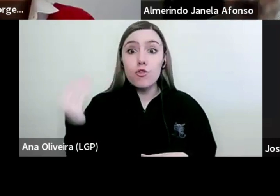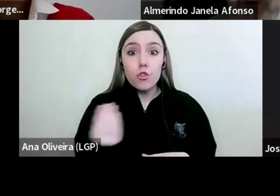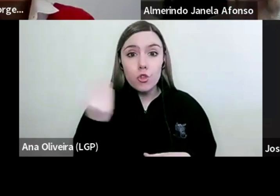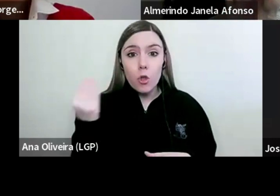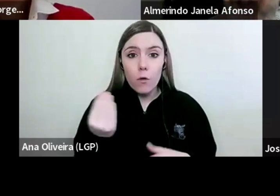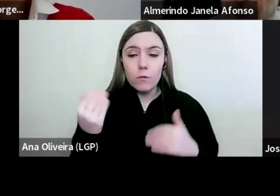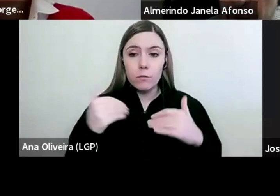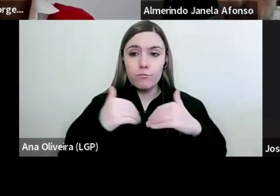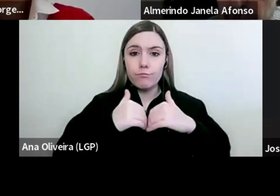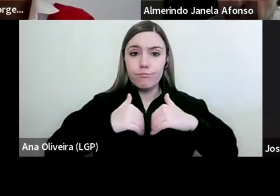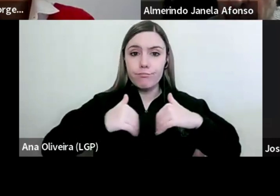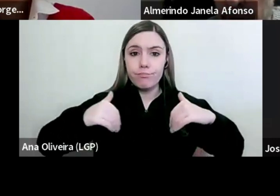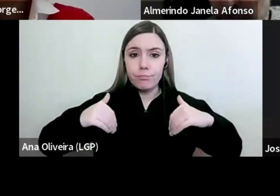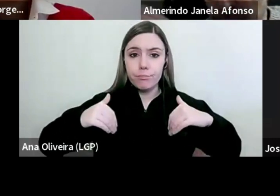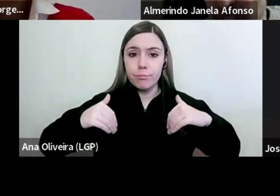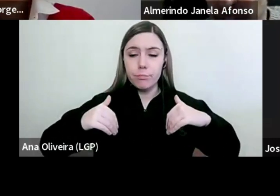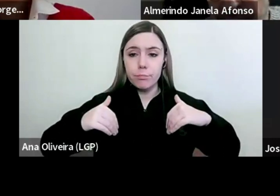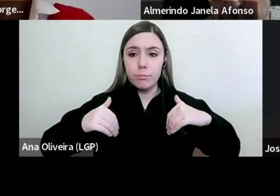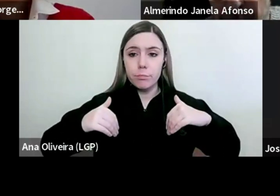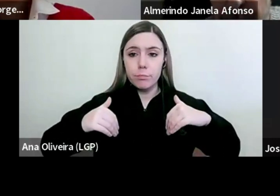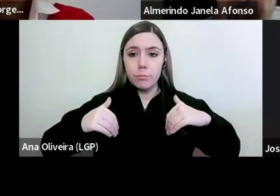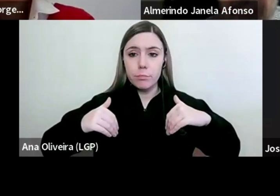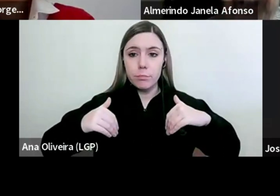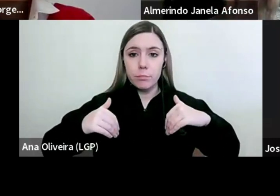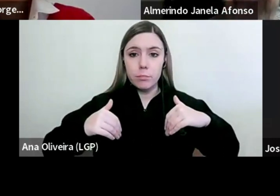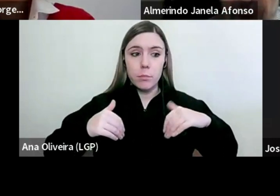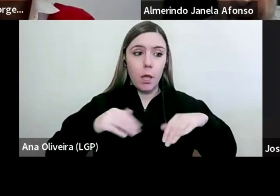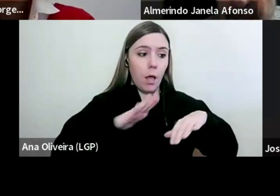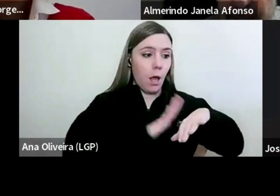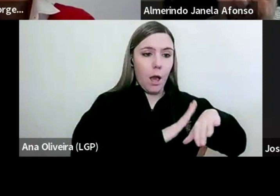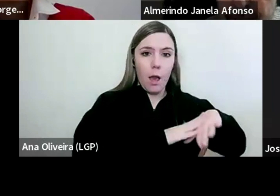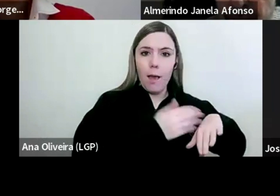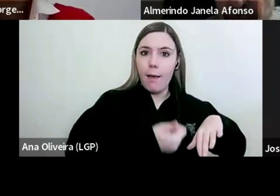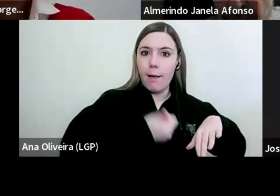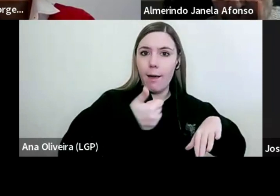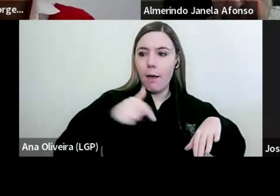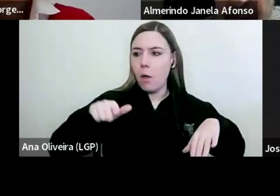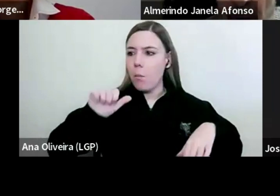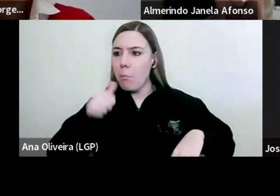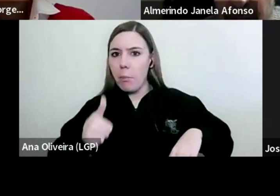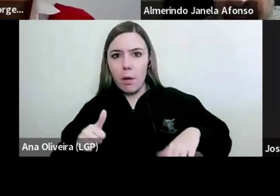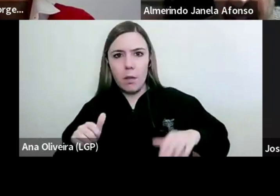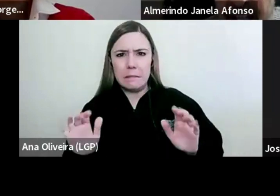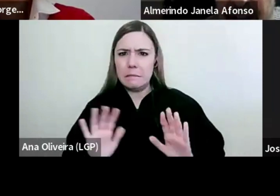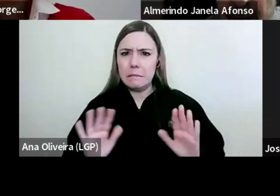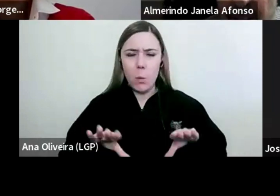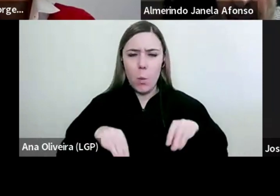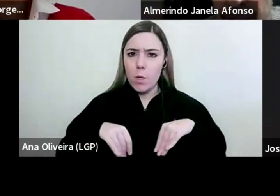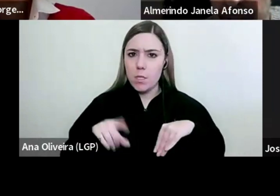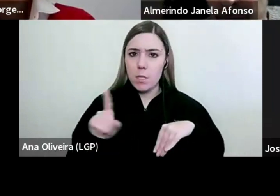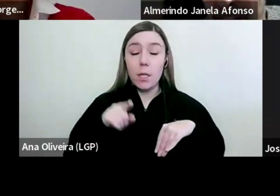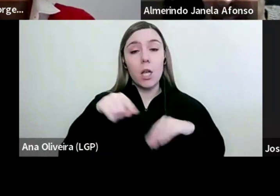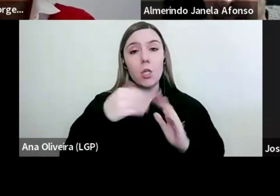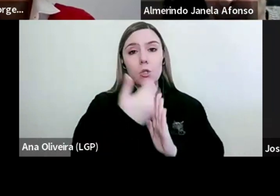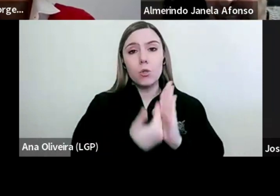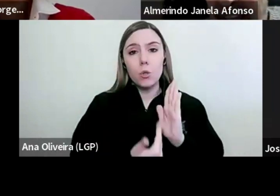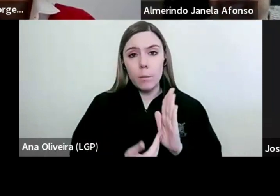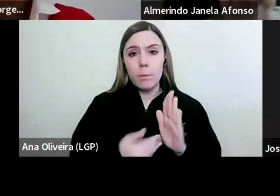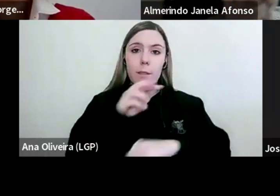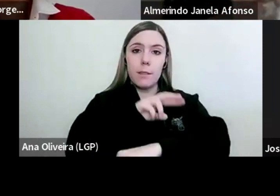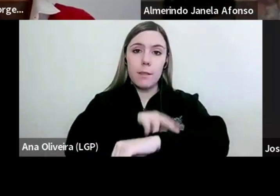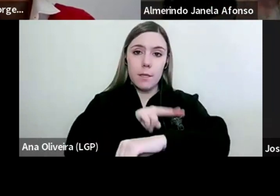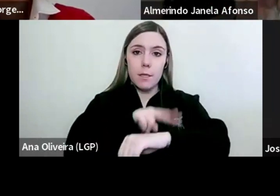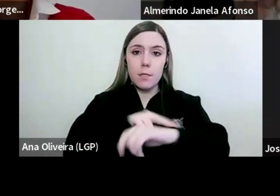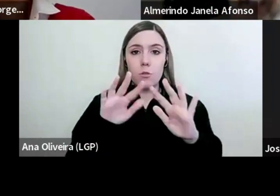no universo de vencidos e vencedores. Este é um documento da Direção-Geral do Ensino Básico,